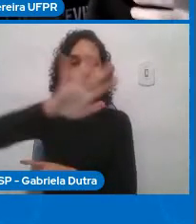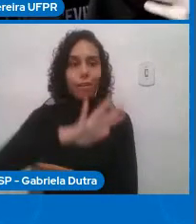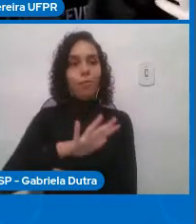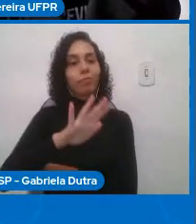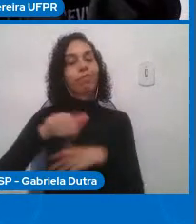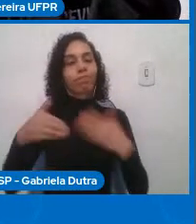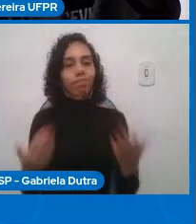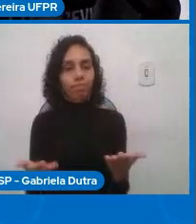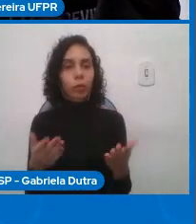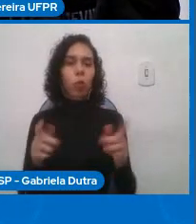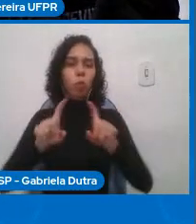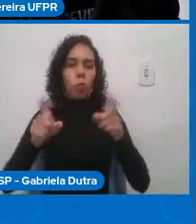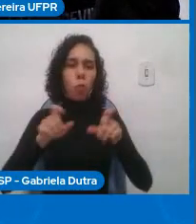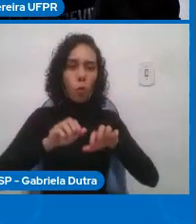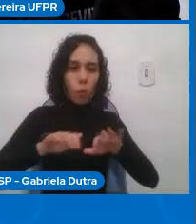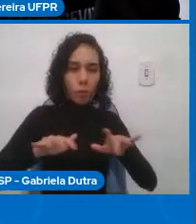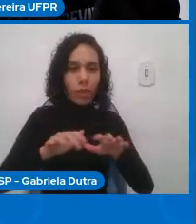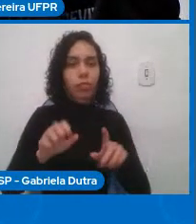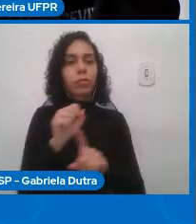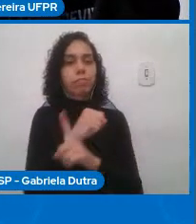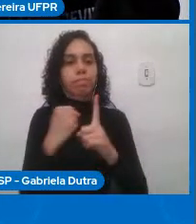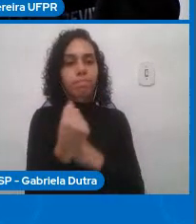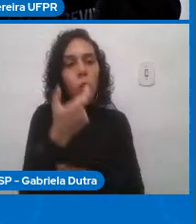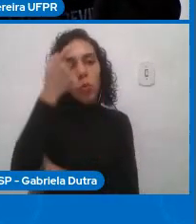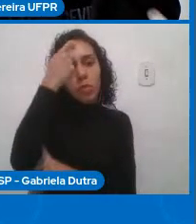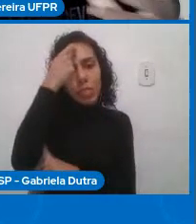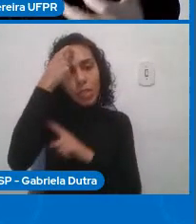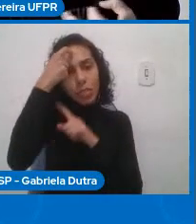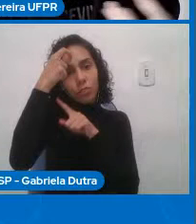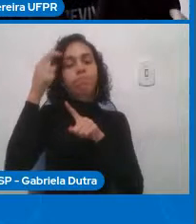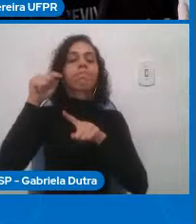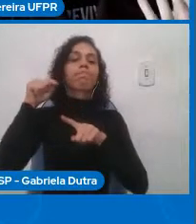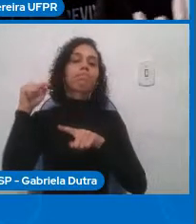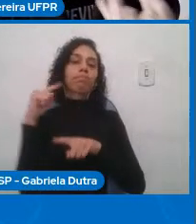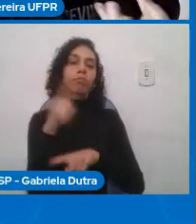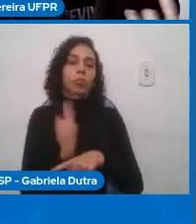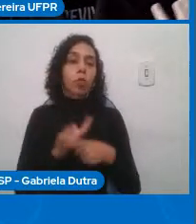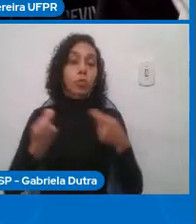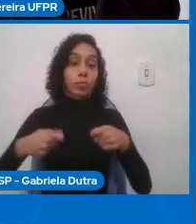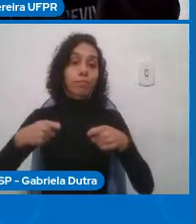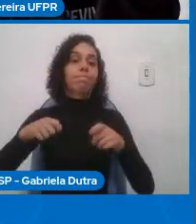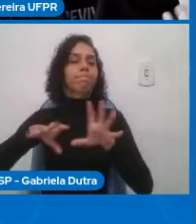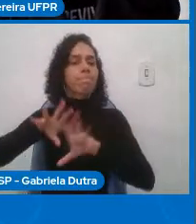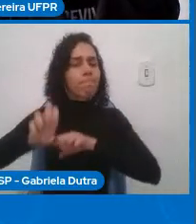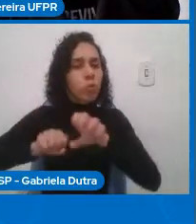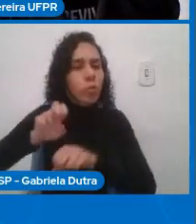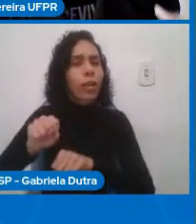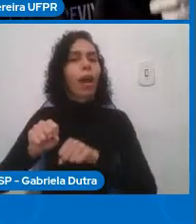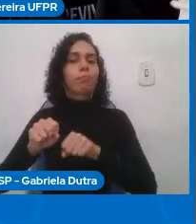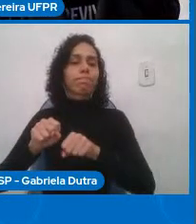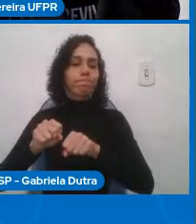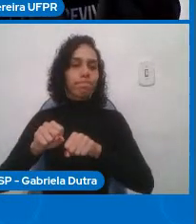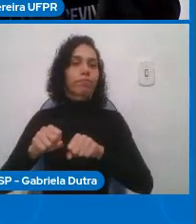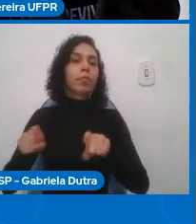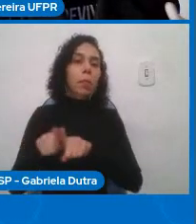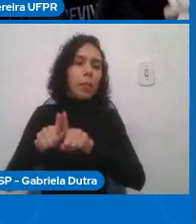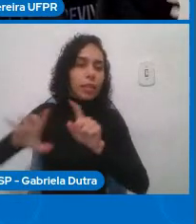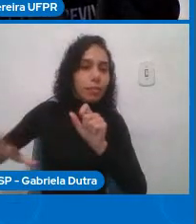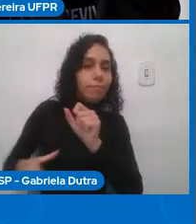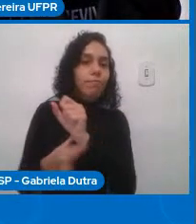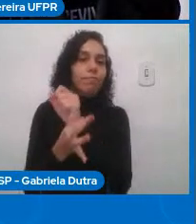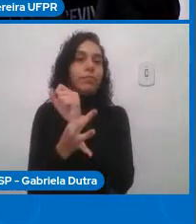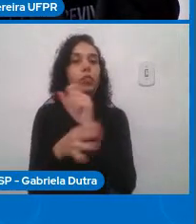que é o que nós temos que buscar, é o que nós temos que garantir que o que nós estamos fazendo em termos de